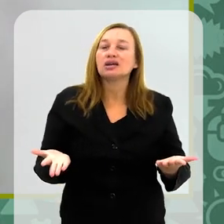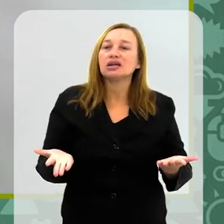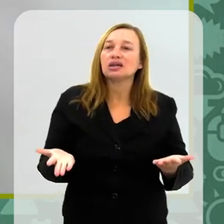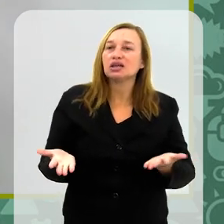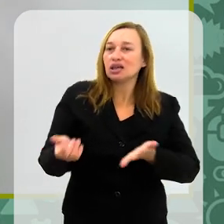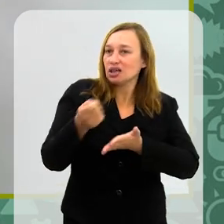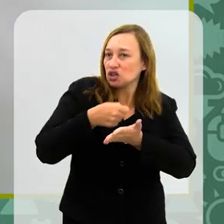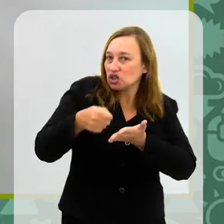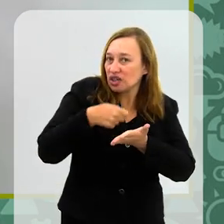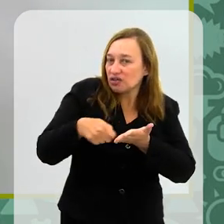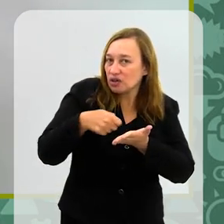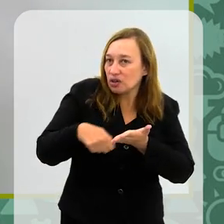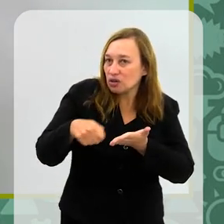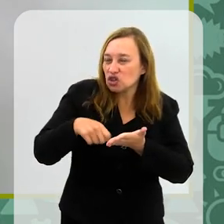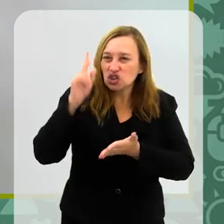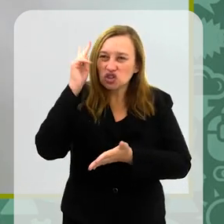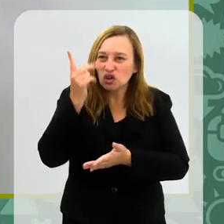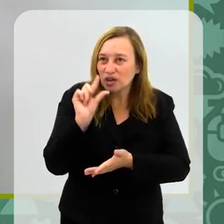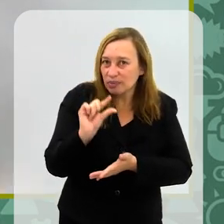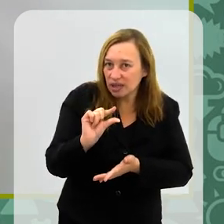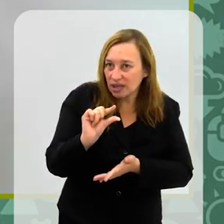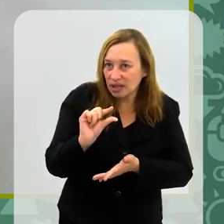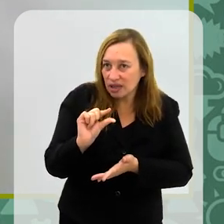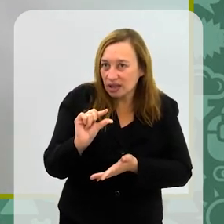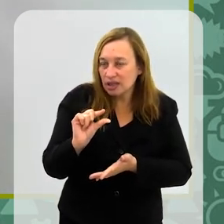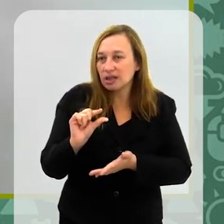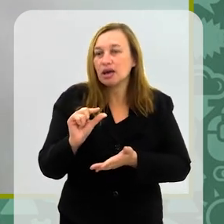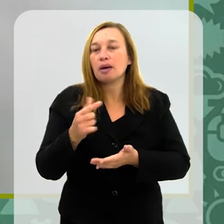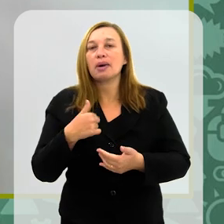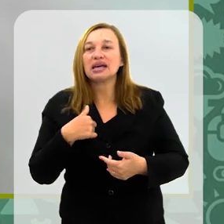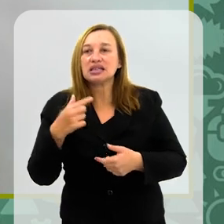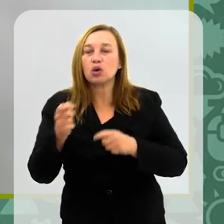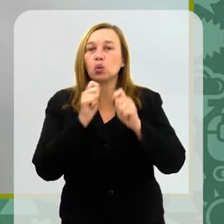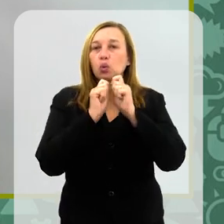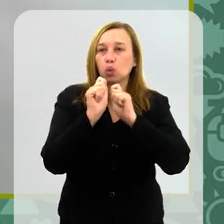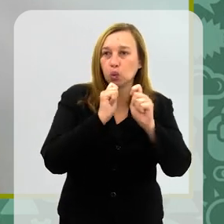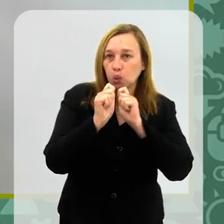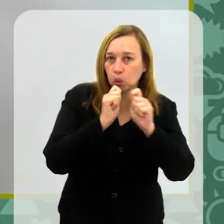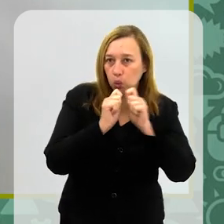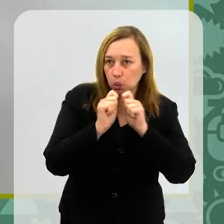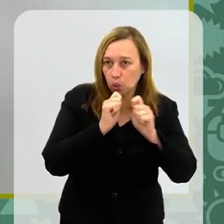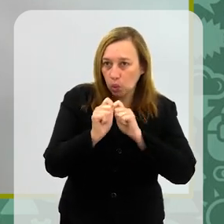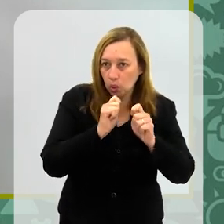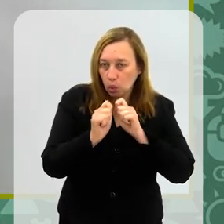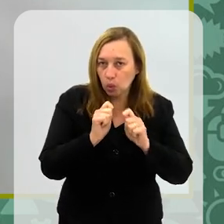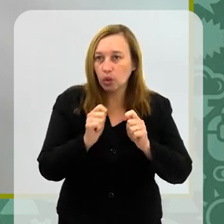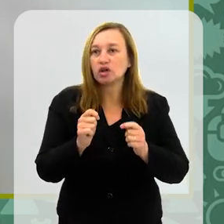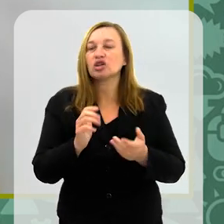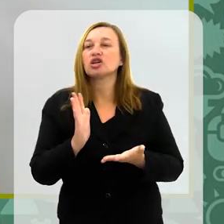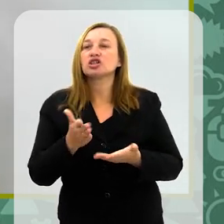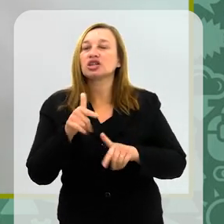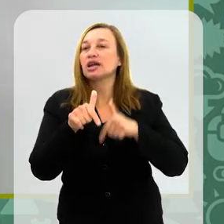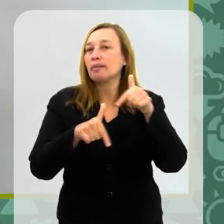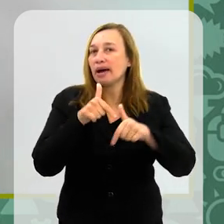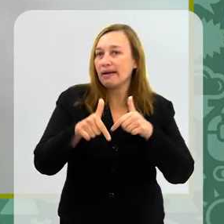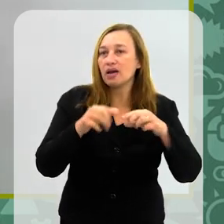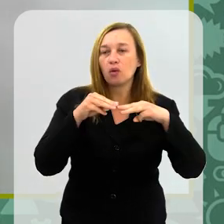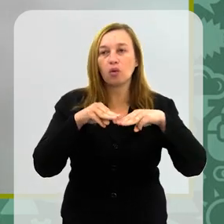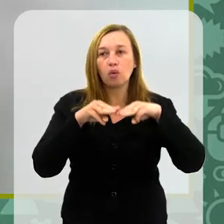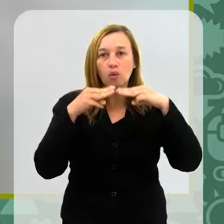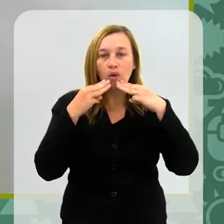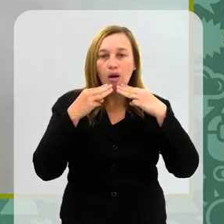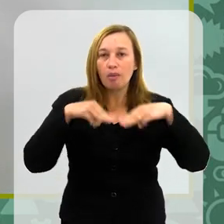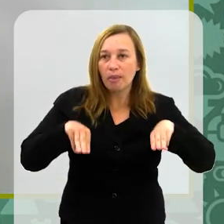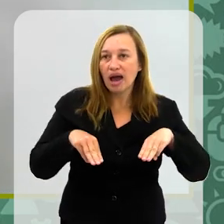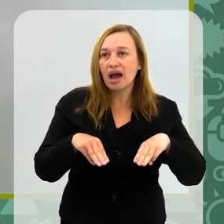Então, eu esteve desde pequena, mas eu segui outras carreiras, né? Eu formei de jornalismo, trabalhei na área um pouco, depois trabalhei com marketing para empresas.